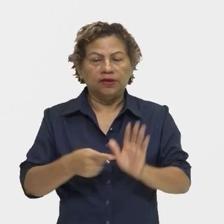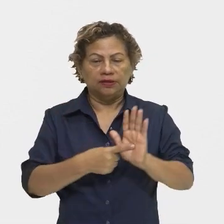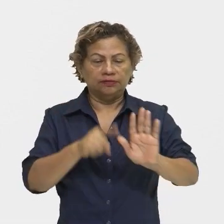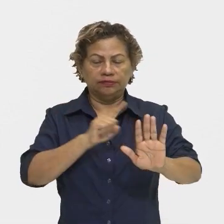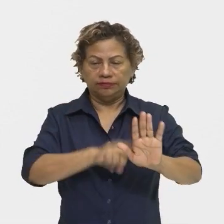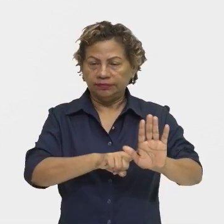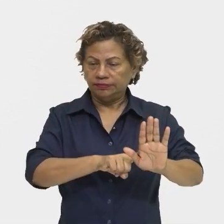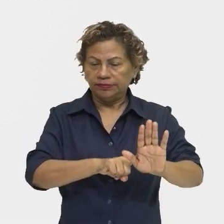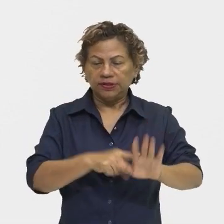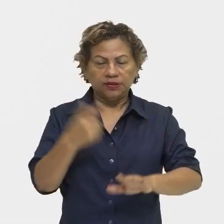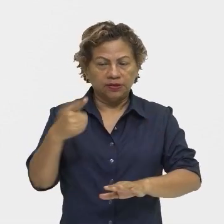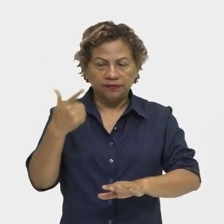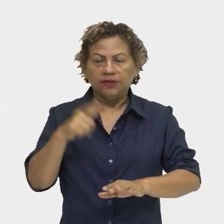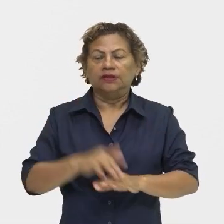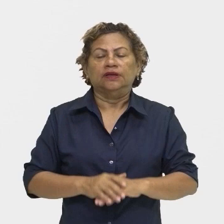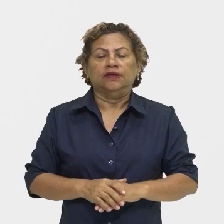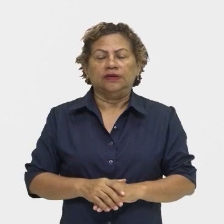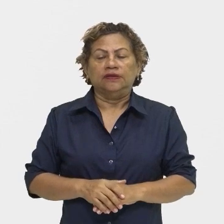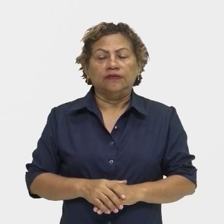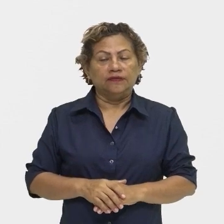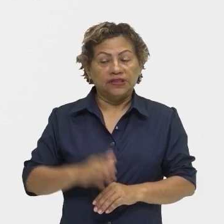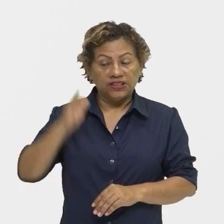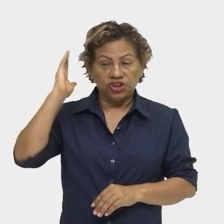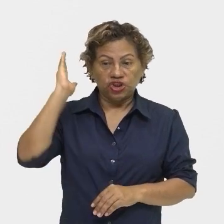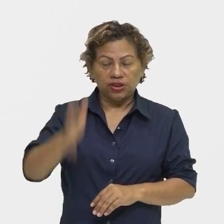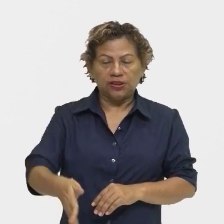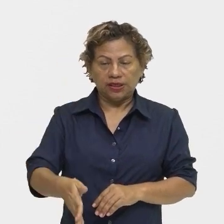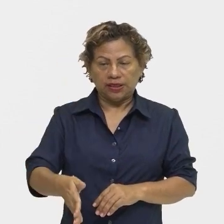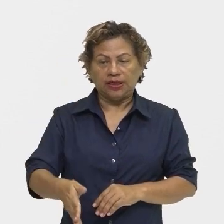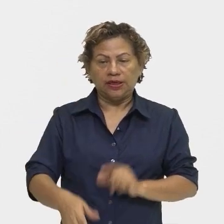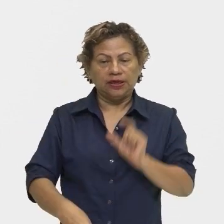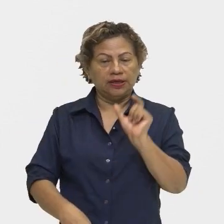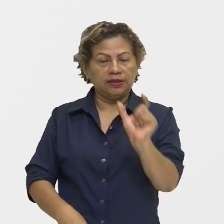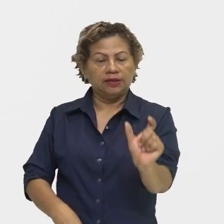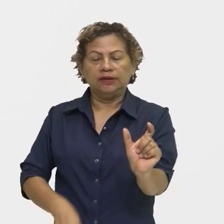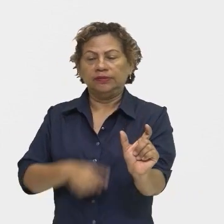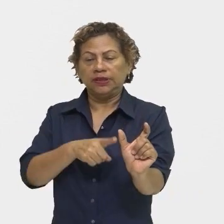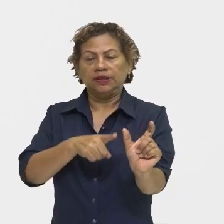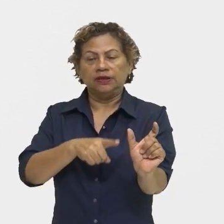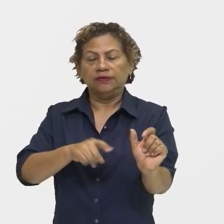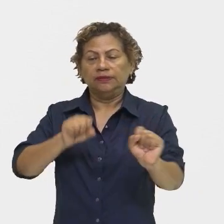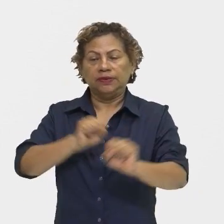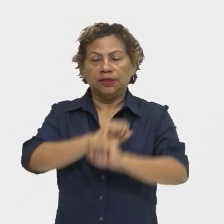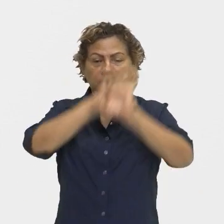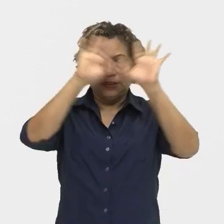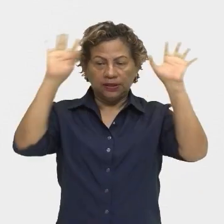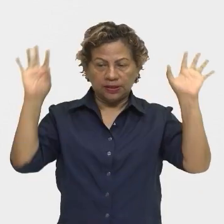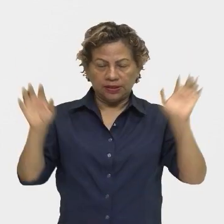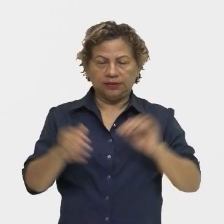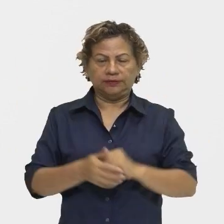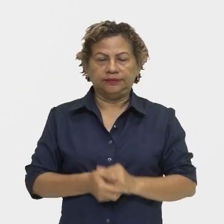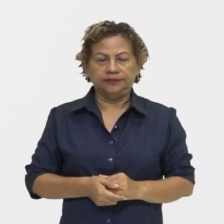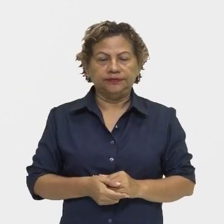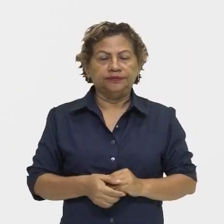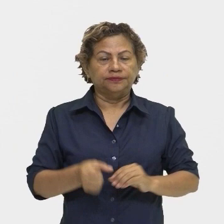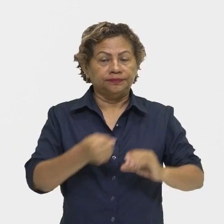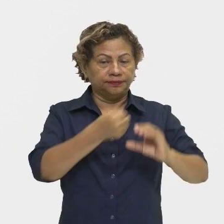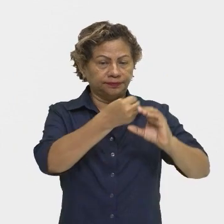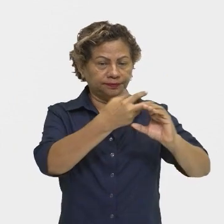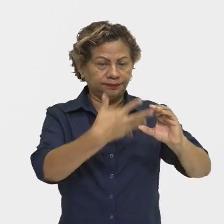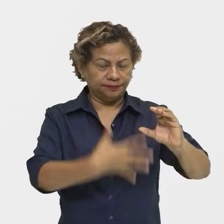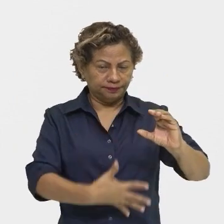de linguagem, ela vai ter uma linguagem objetiva e clara. E então, o que é que caracteriza a função referencial?